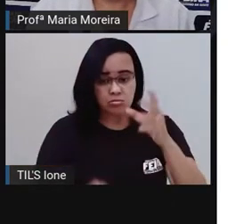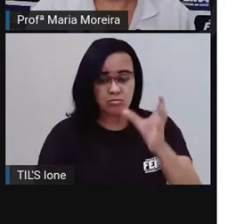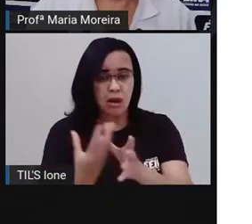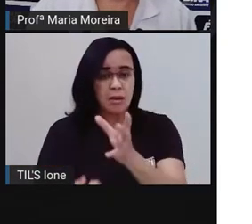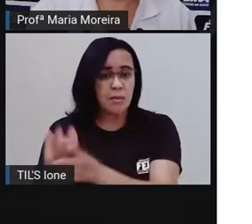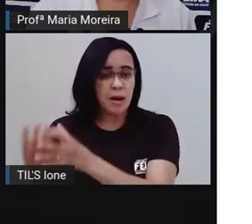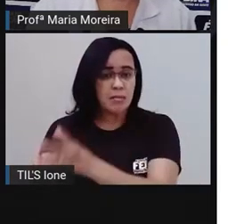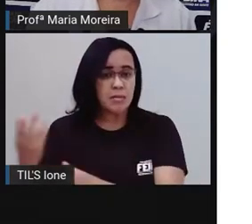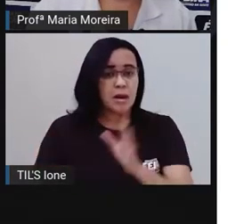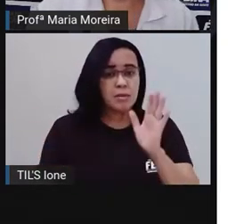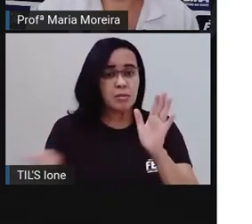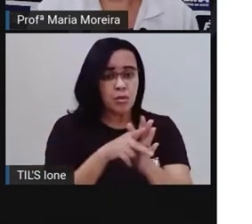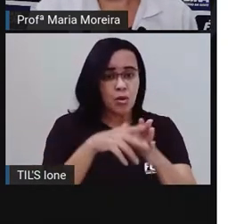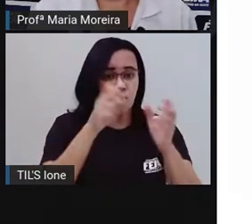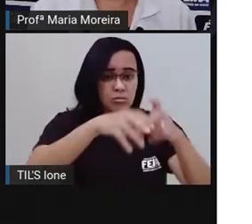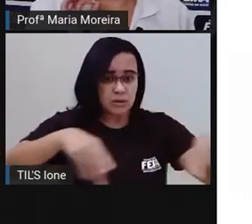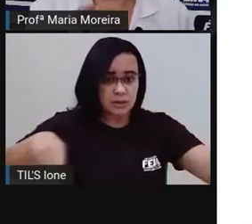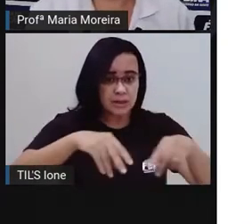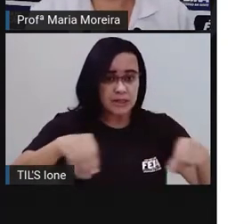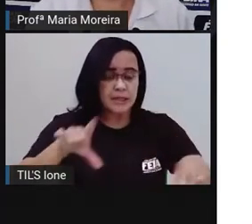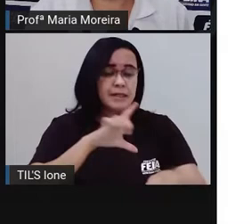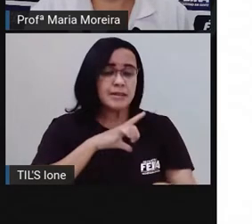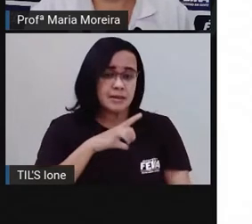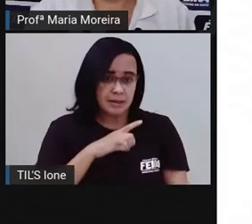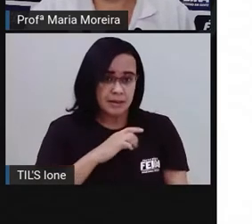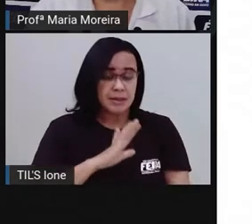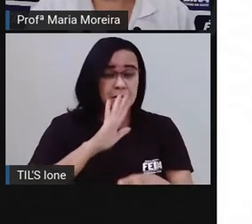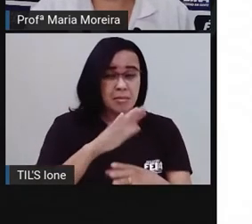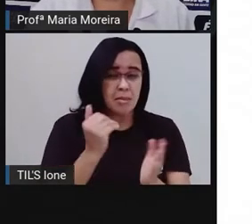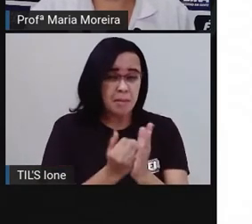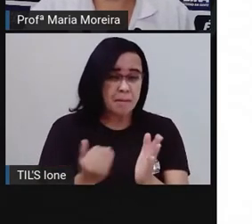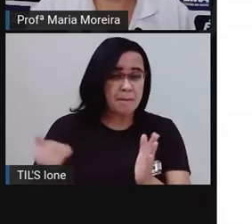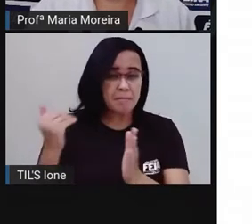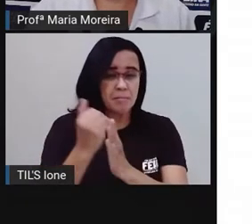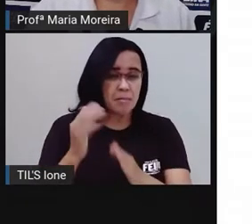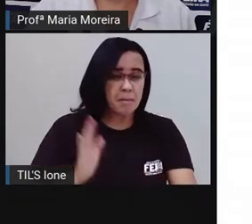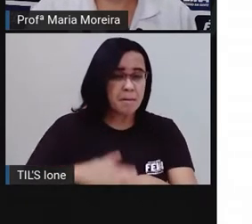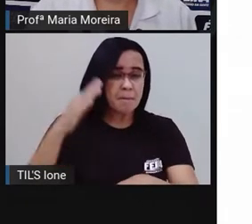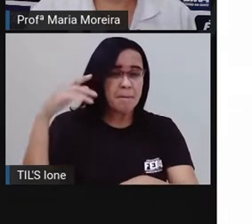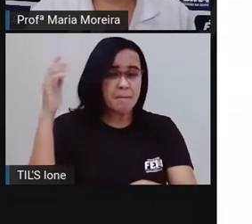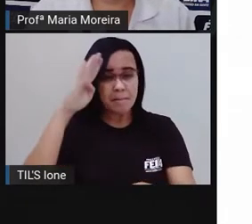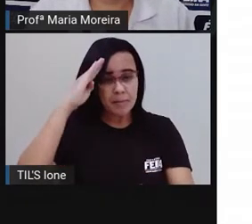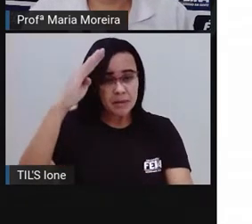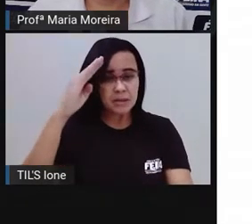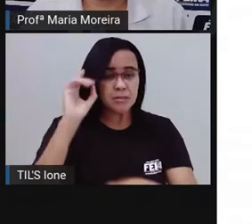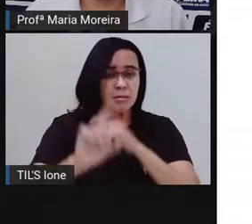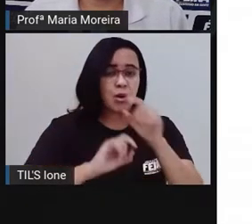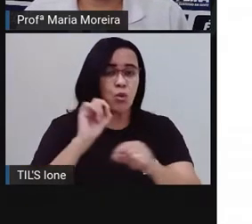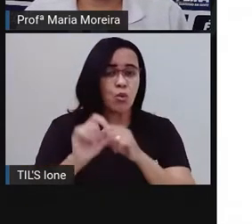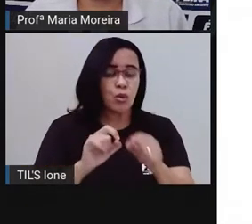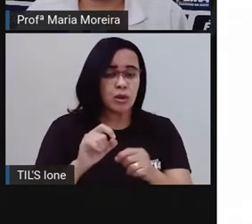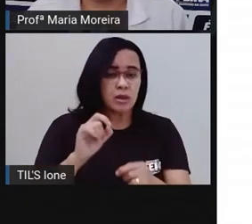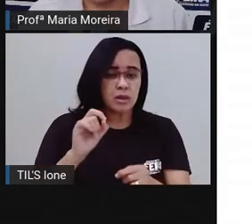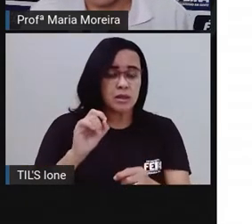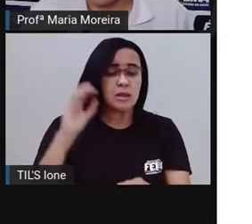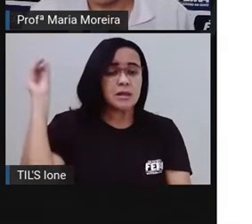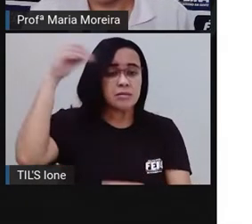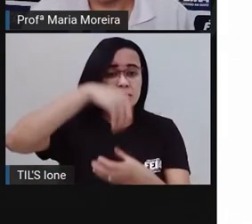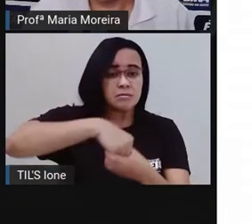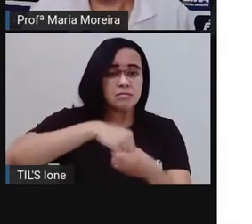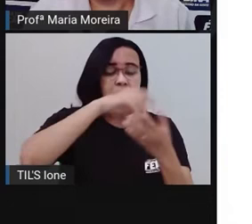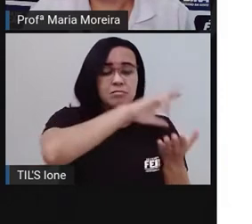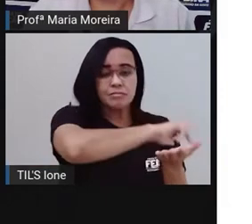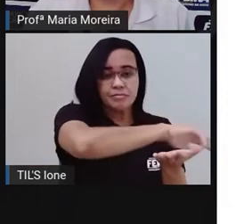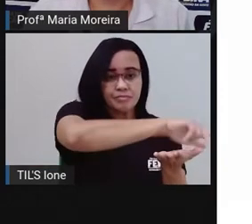não é isso? Bom, entretanto, a maior riqueza humana está, ó, está na diversidade,